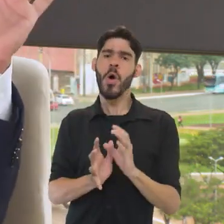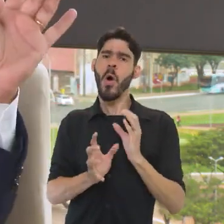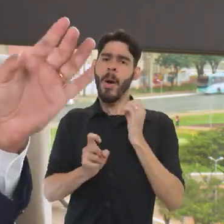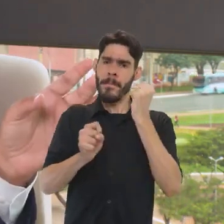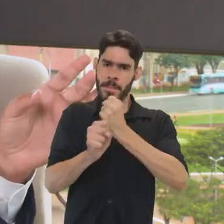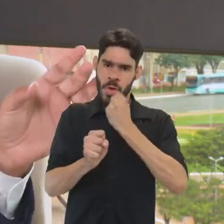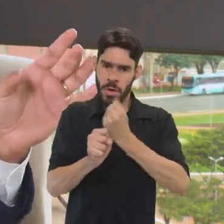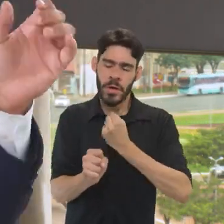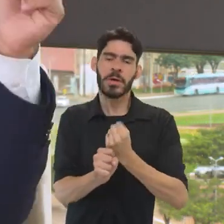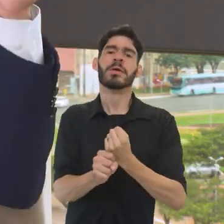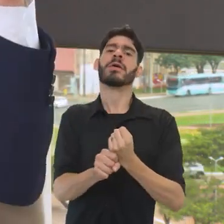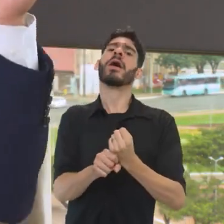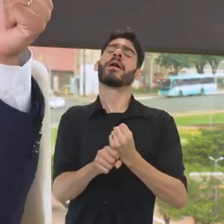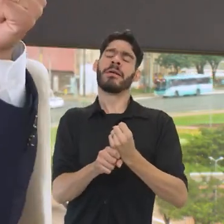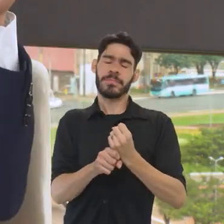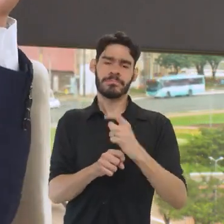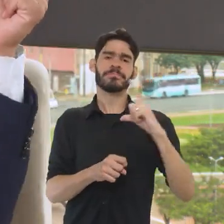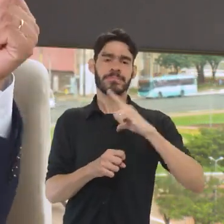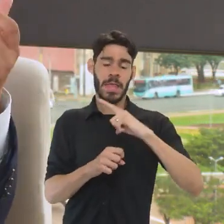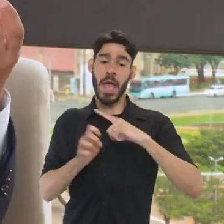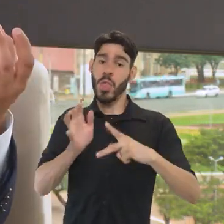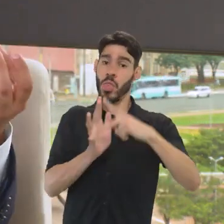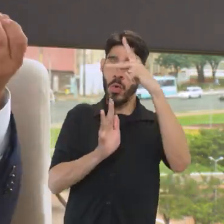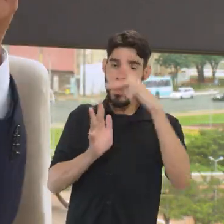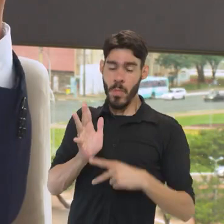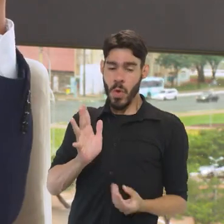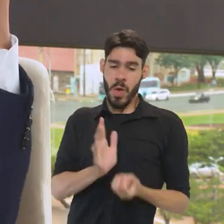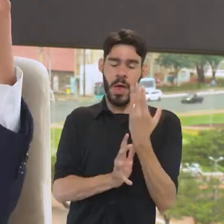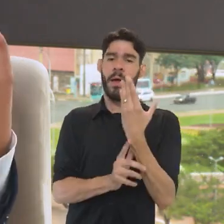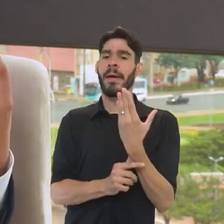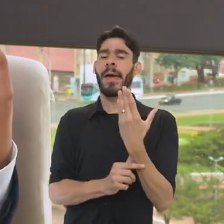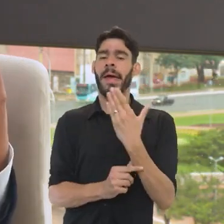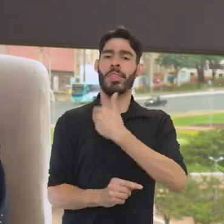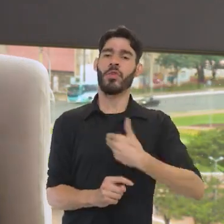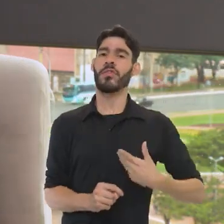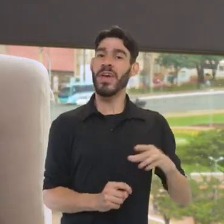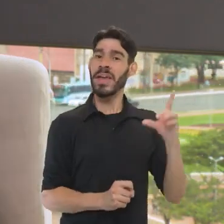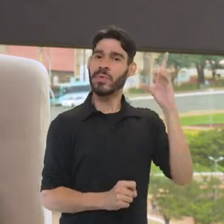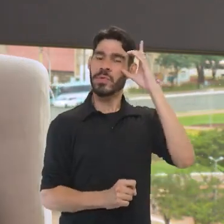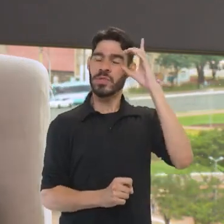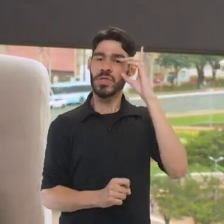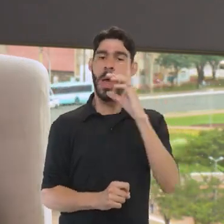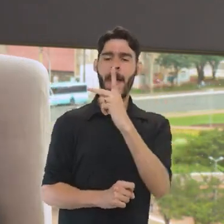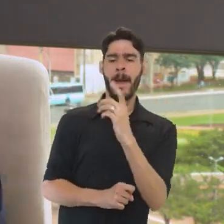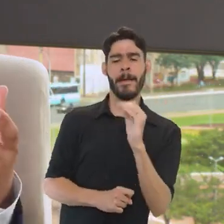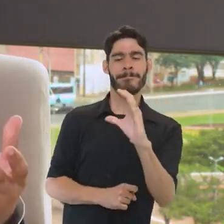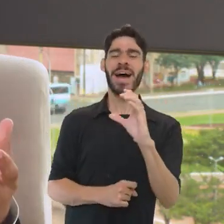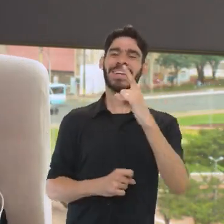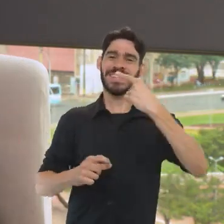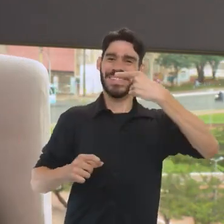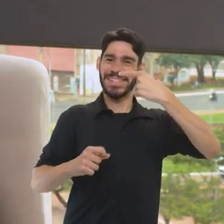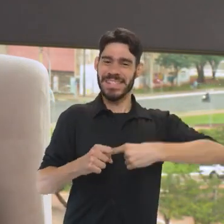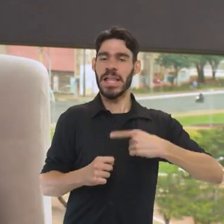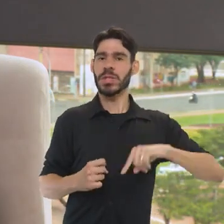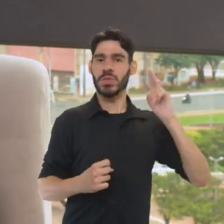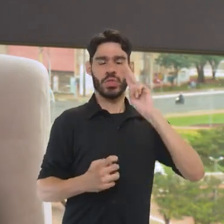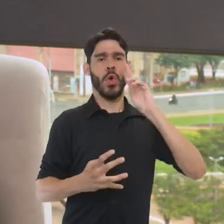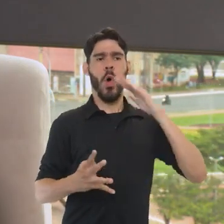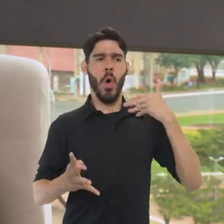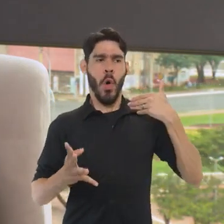para obras que ainda constam num programa que nasceu no governo Dilma, chamado Programa PAC Cidades Históricas,